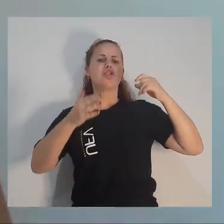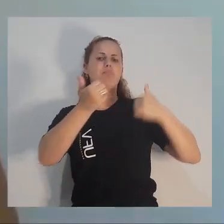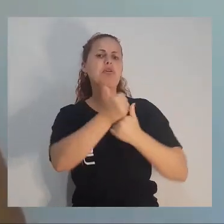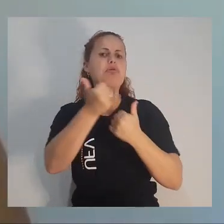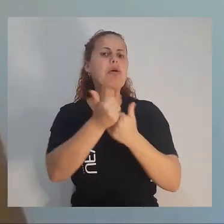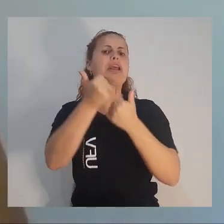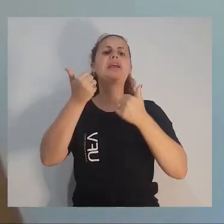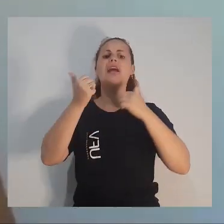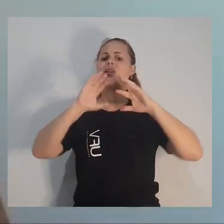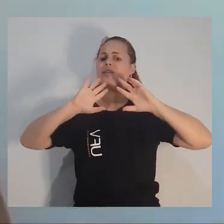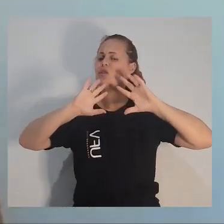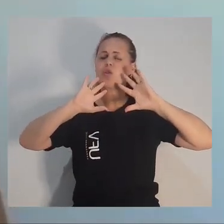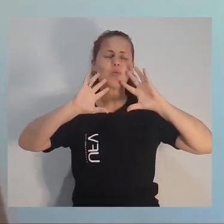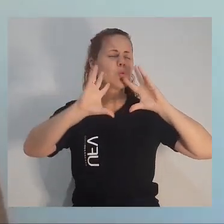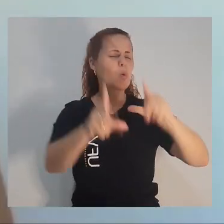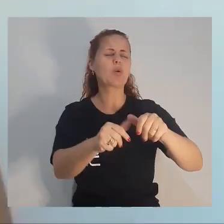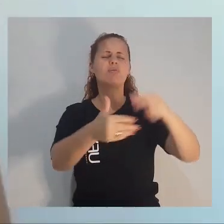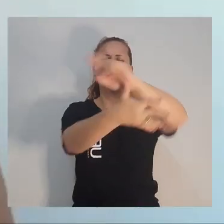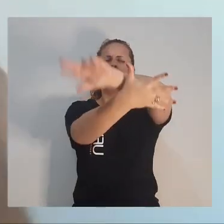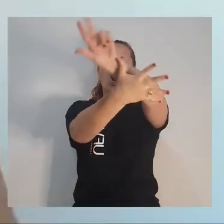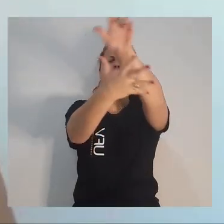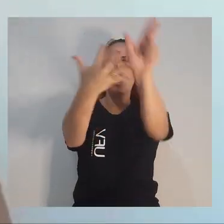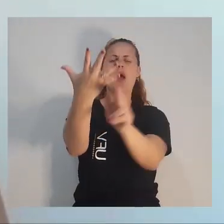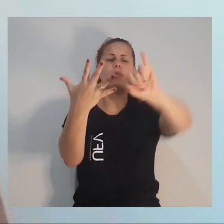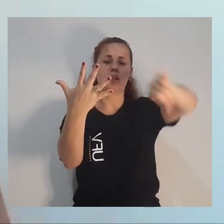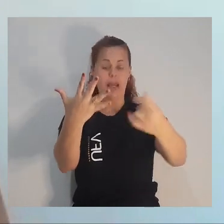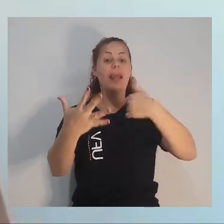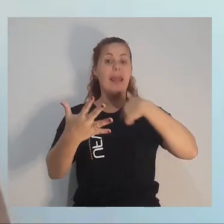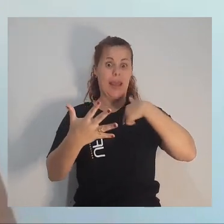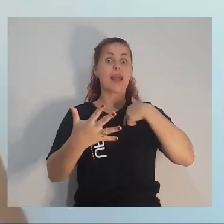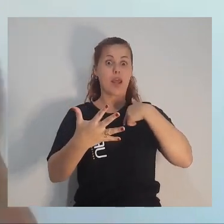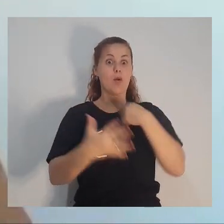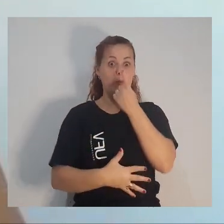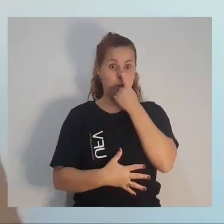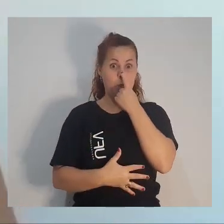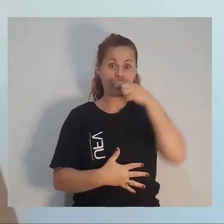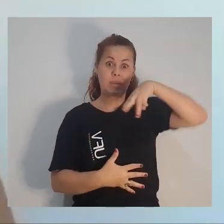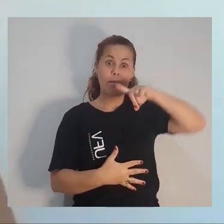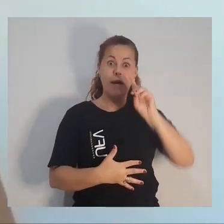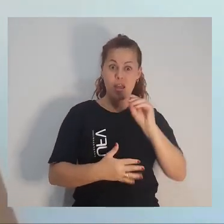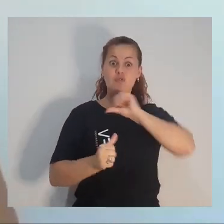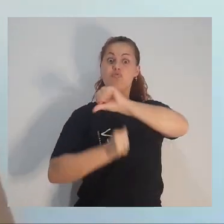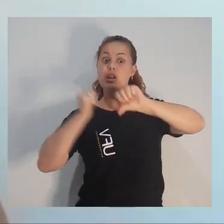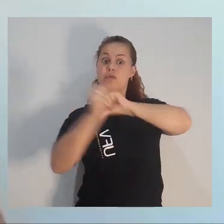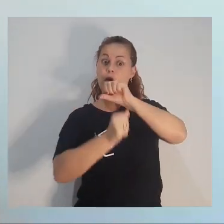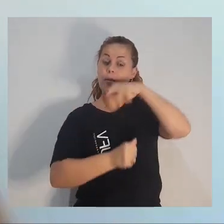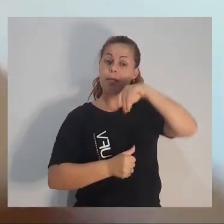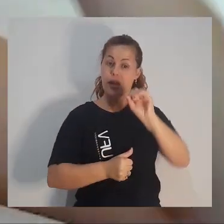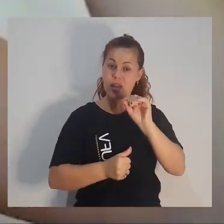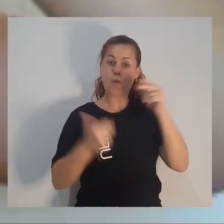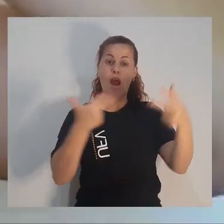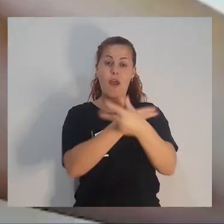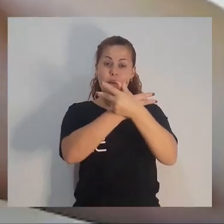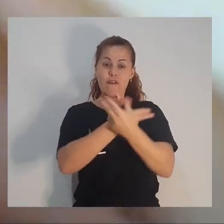de uma monitoria, porque são muitas oportunidades. Eu me encontrei dentro do MED e eu fui transformada dentro do MED. E a